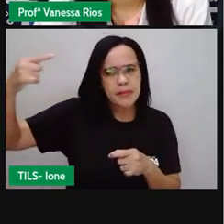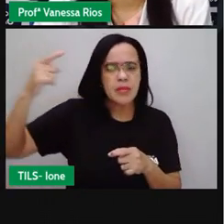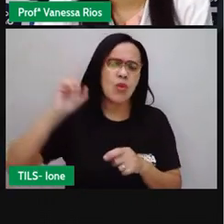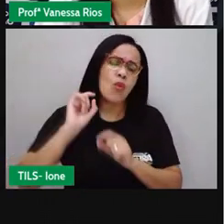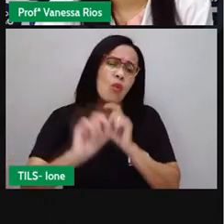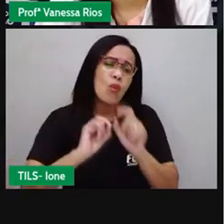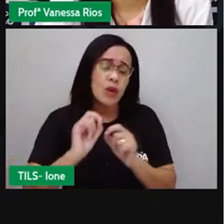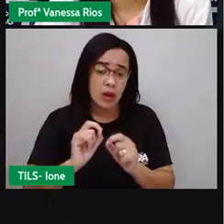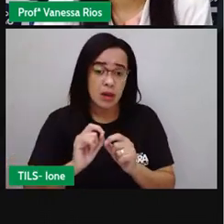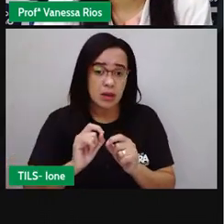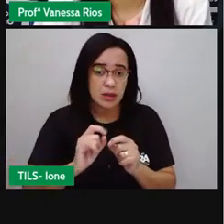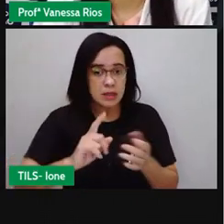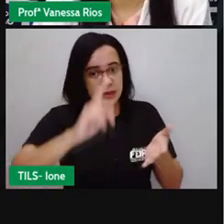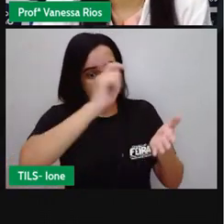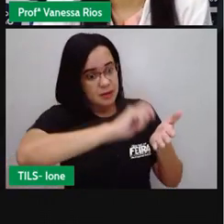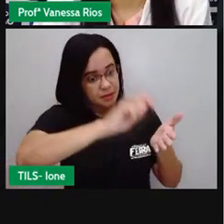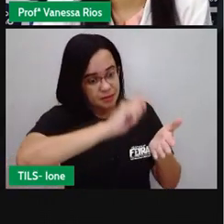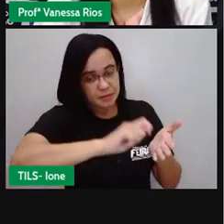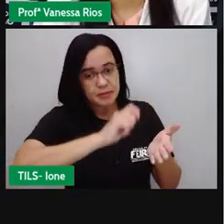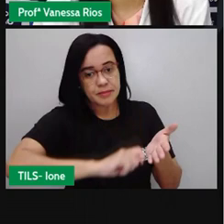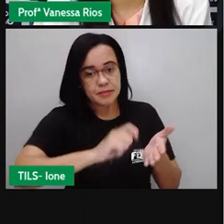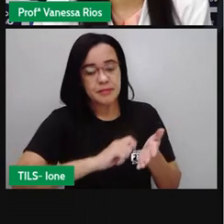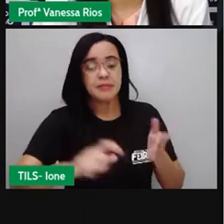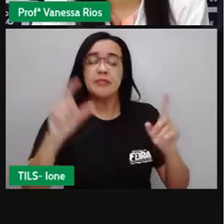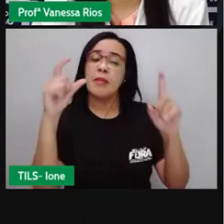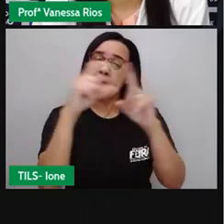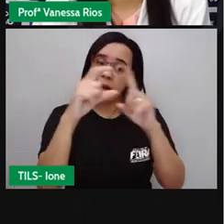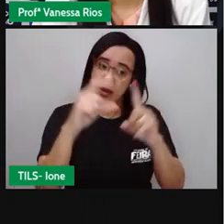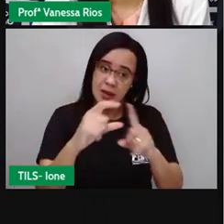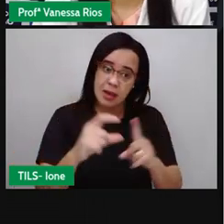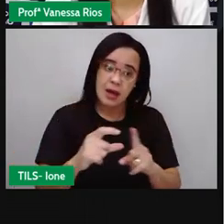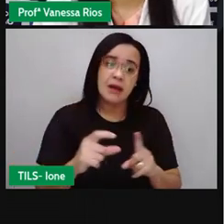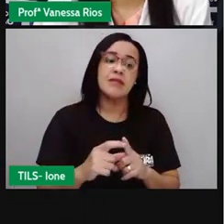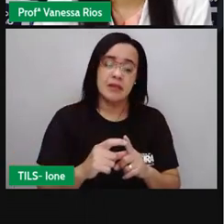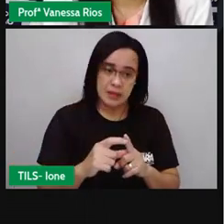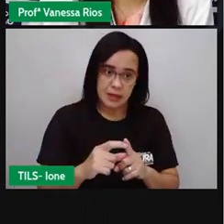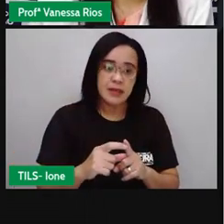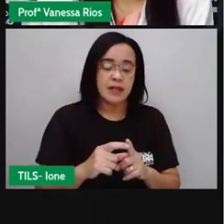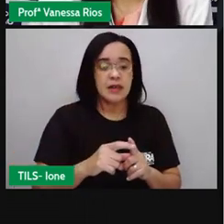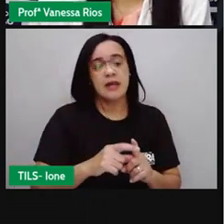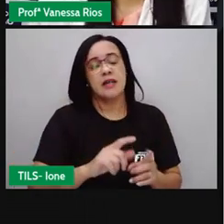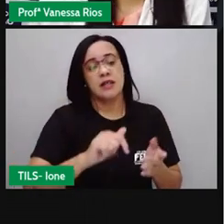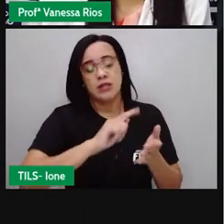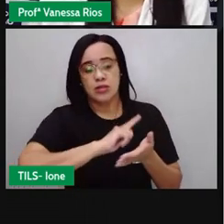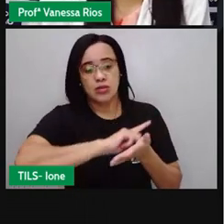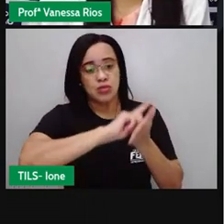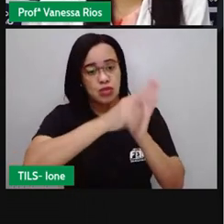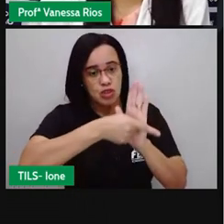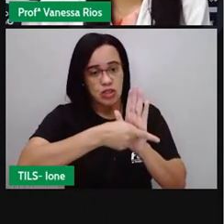nas palavras que estão sendo utilizadas para a produção do gênero crônica.